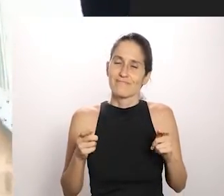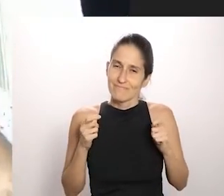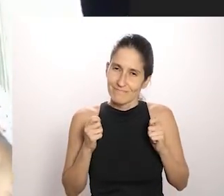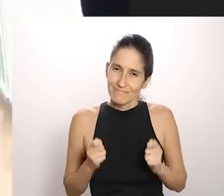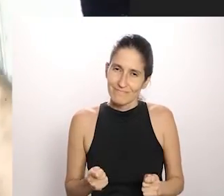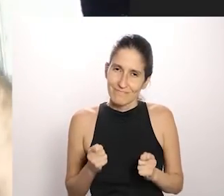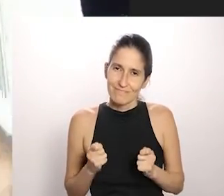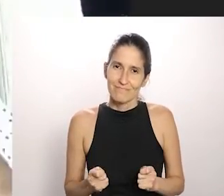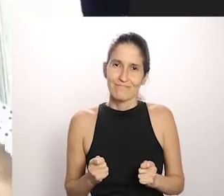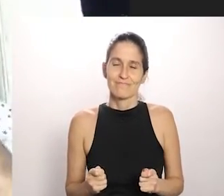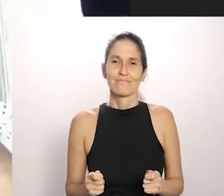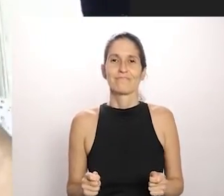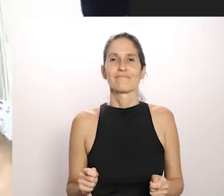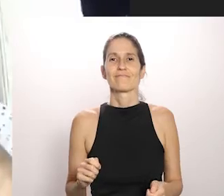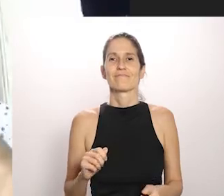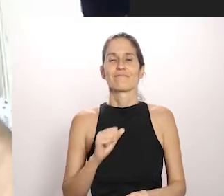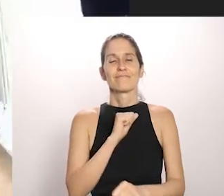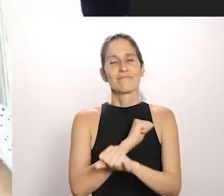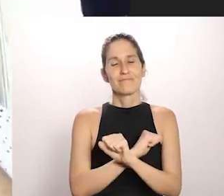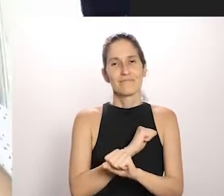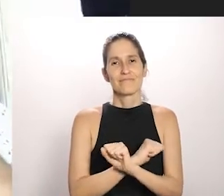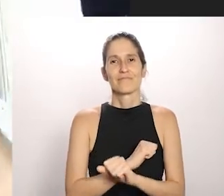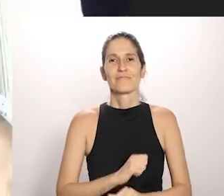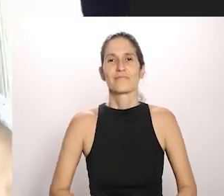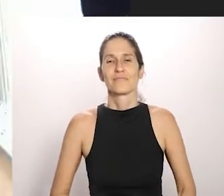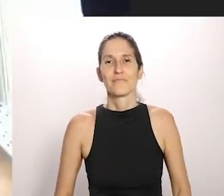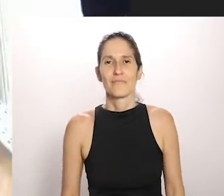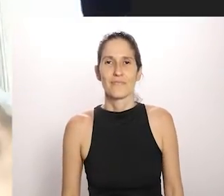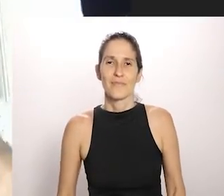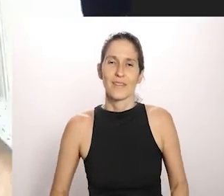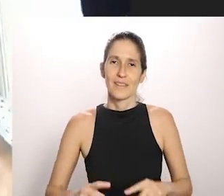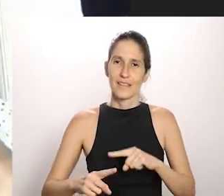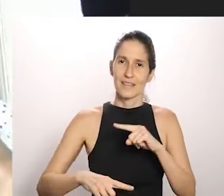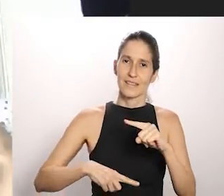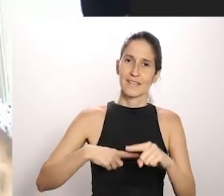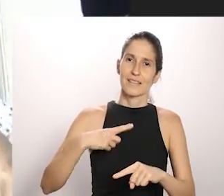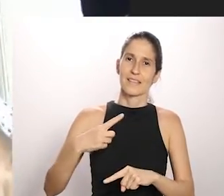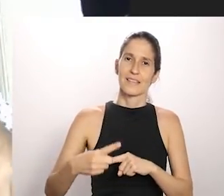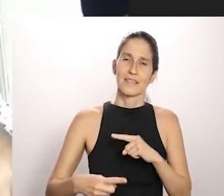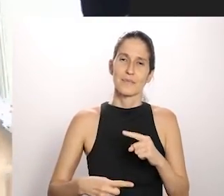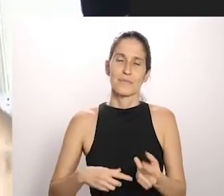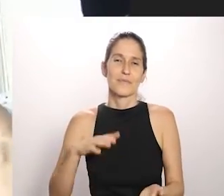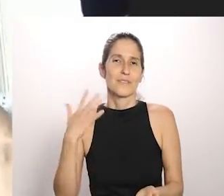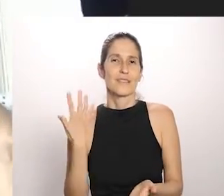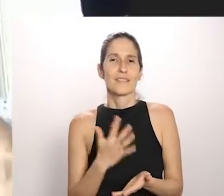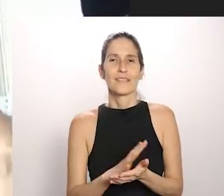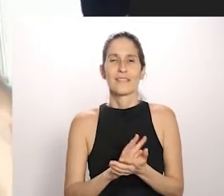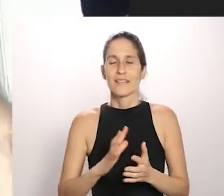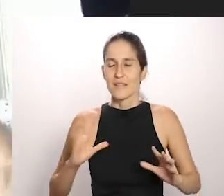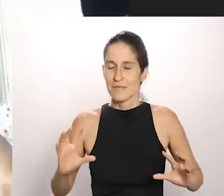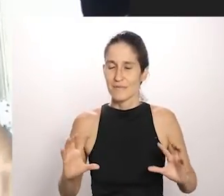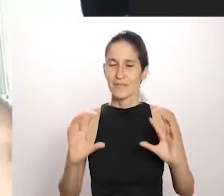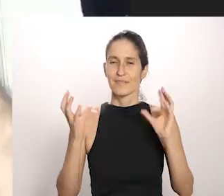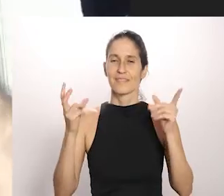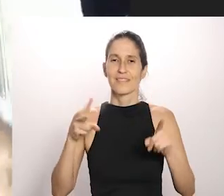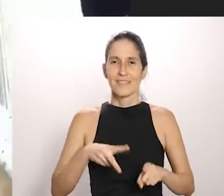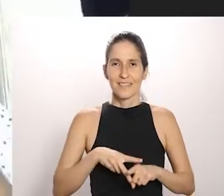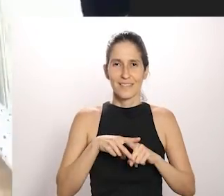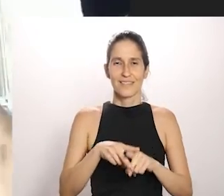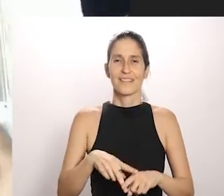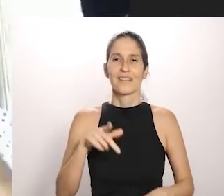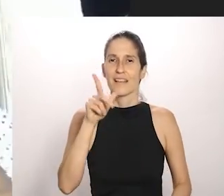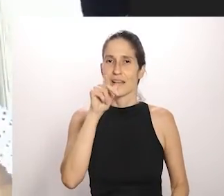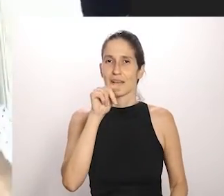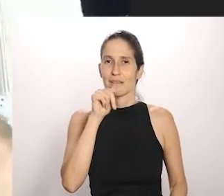Vamos segurar a peteca Depois samba cavalo marinho